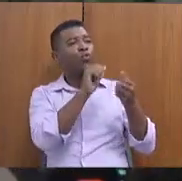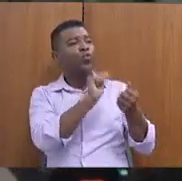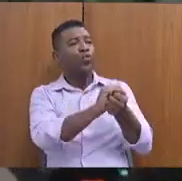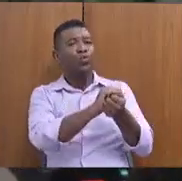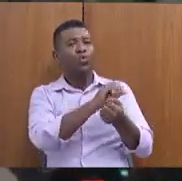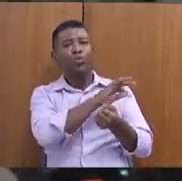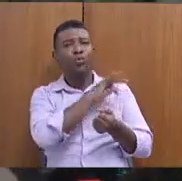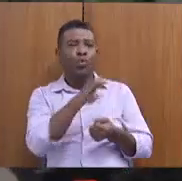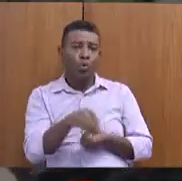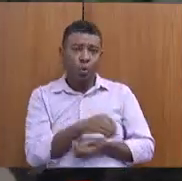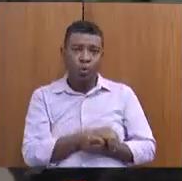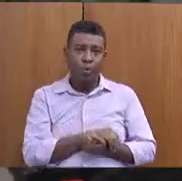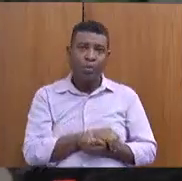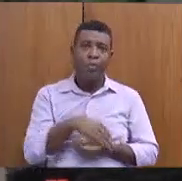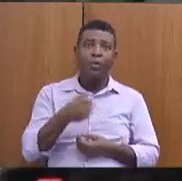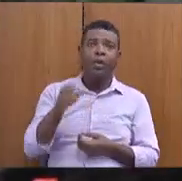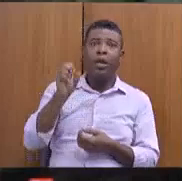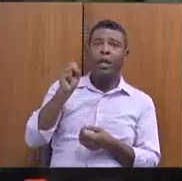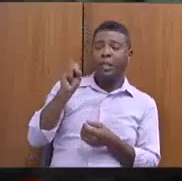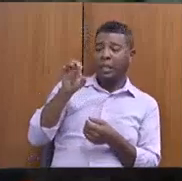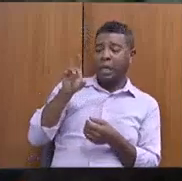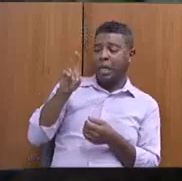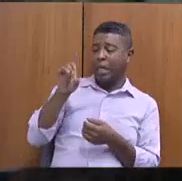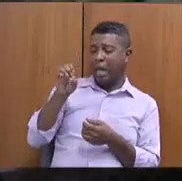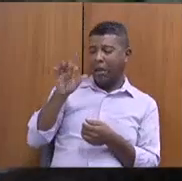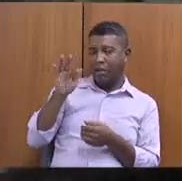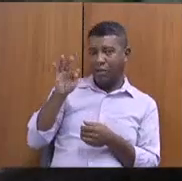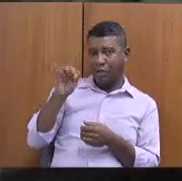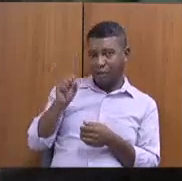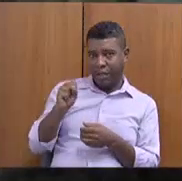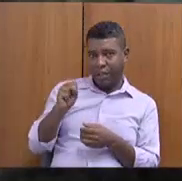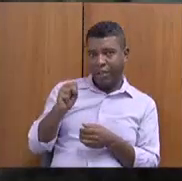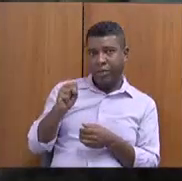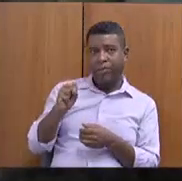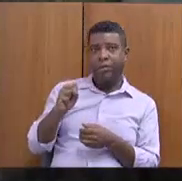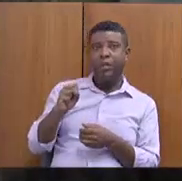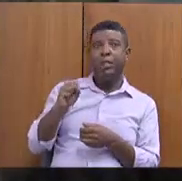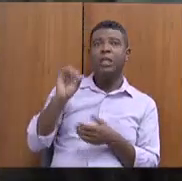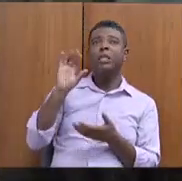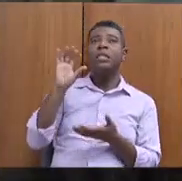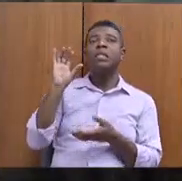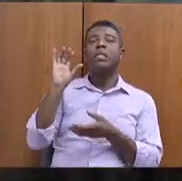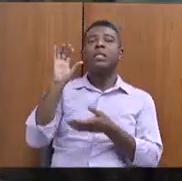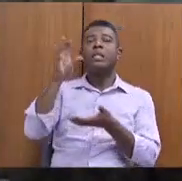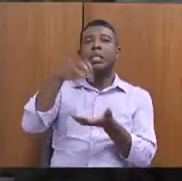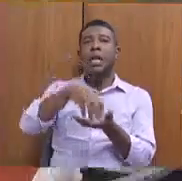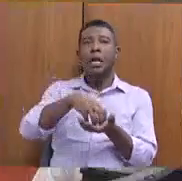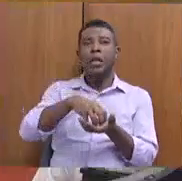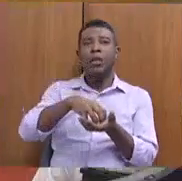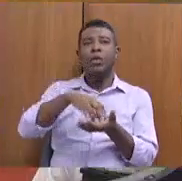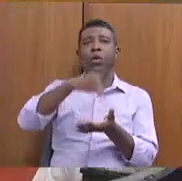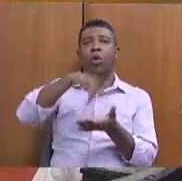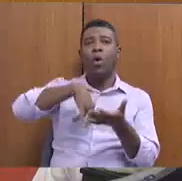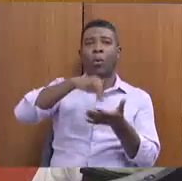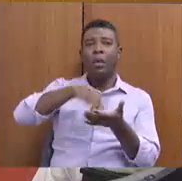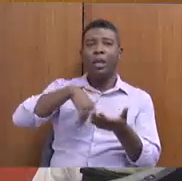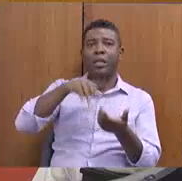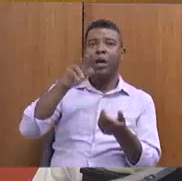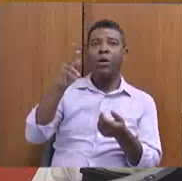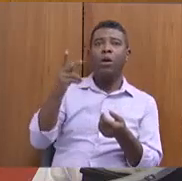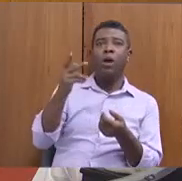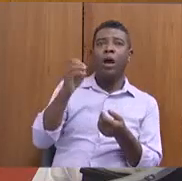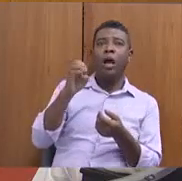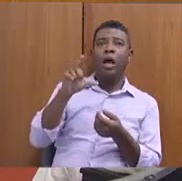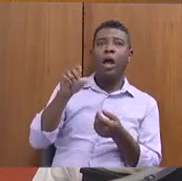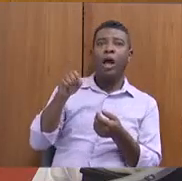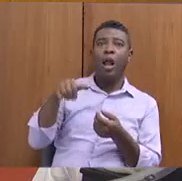acordo com o CDFs, tem um dado hoje, o CDFs é o Centro de Documentação Helói Ferreira Silva. Existe